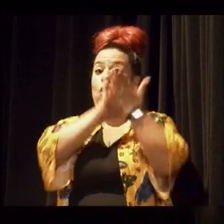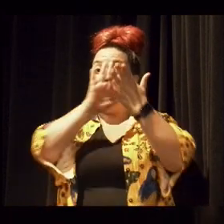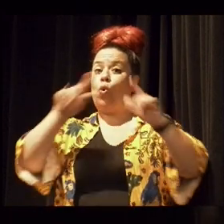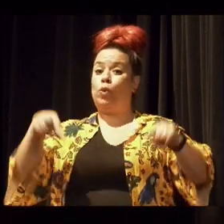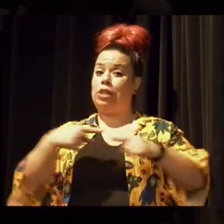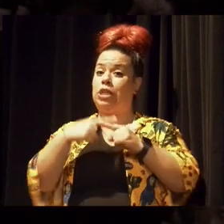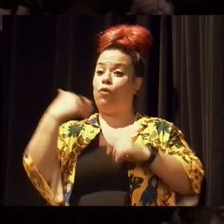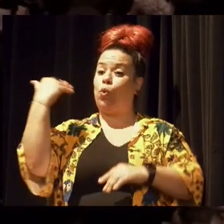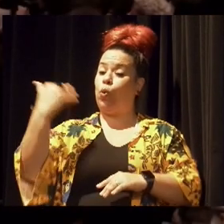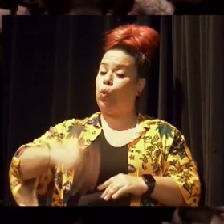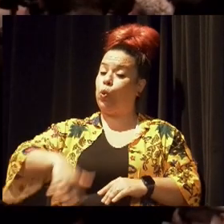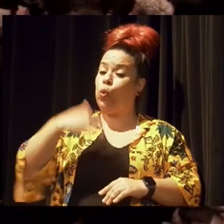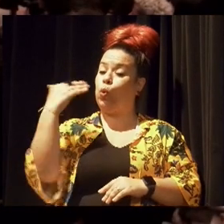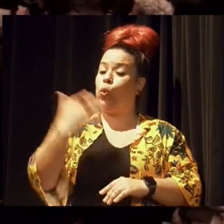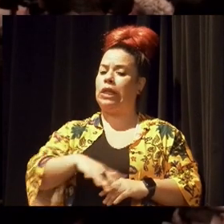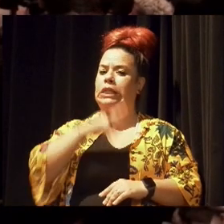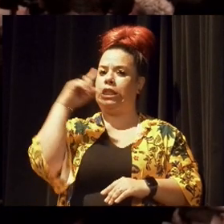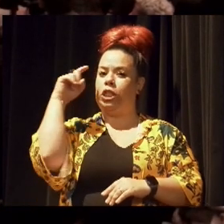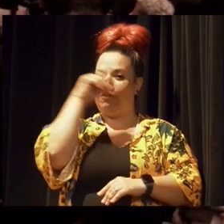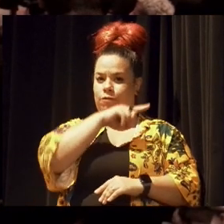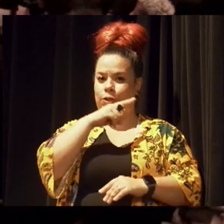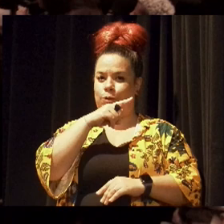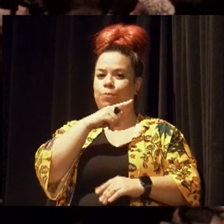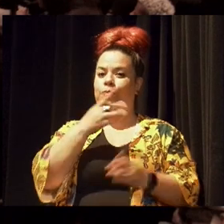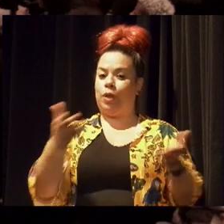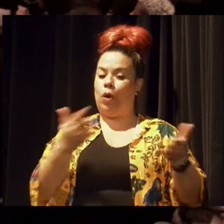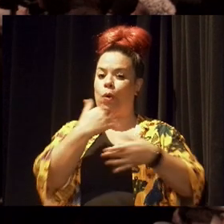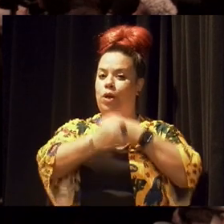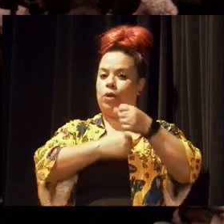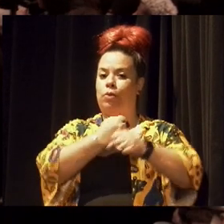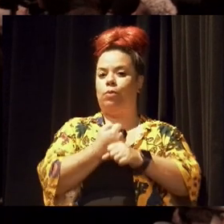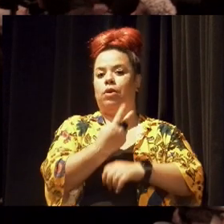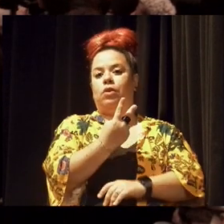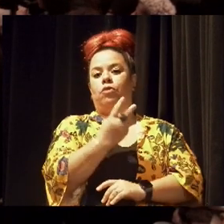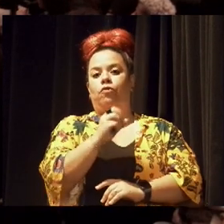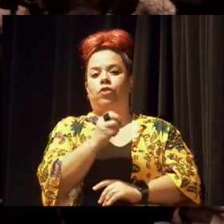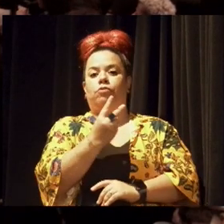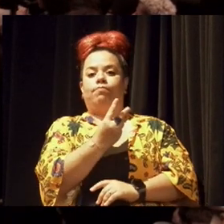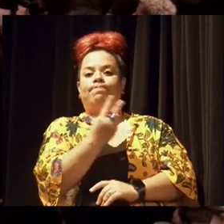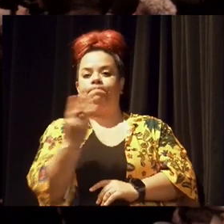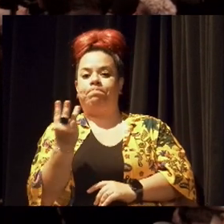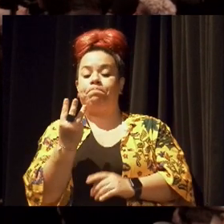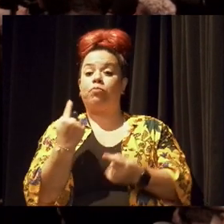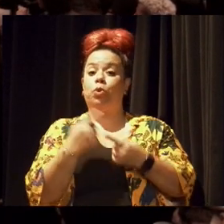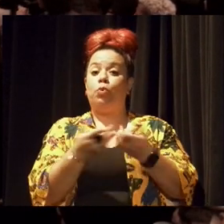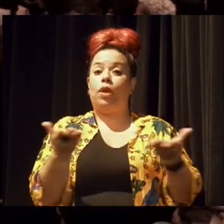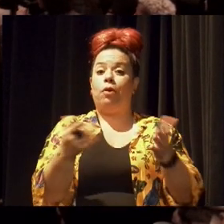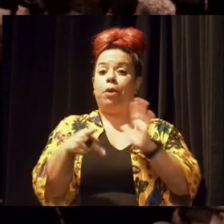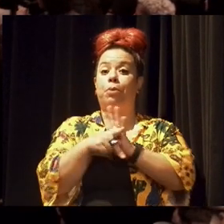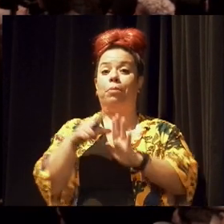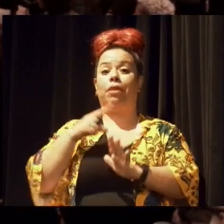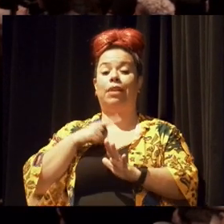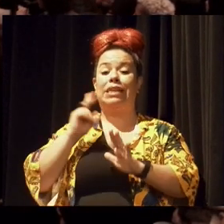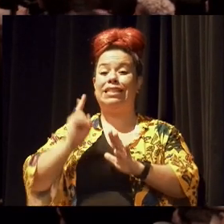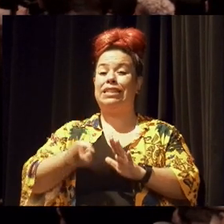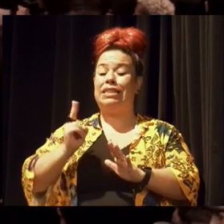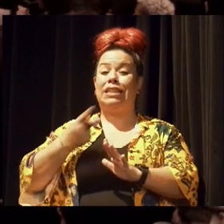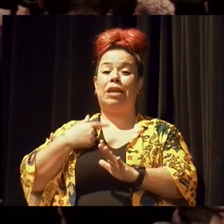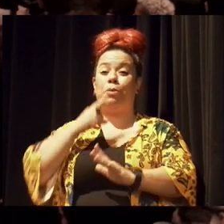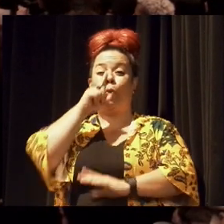enorme nessa discussão. Em 2023, a gente está num contexto de ameaça constante.